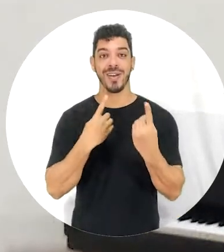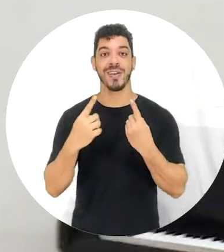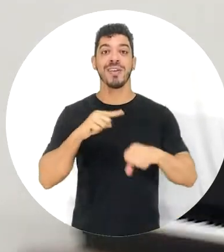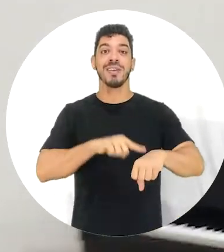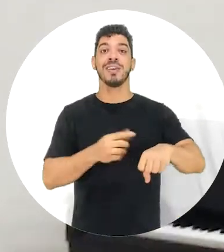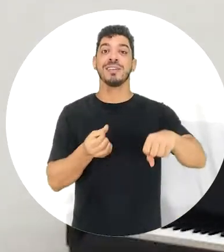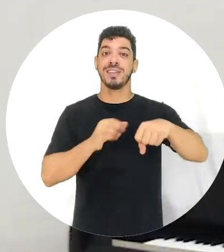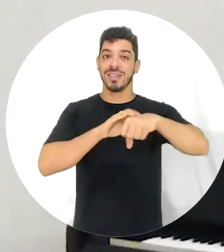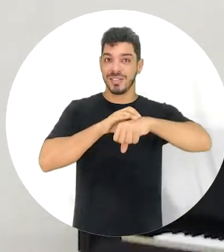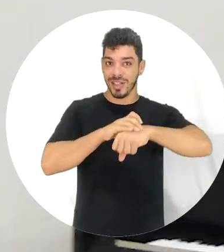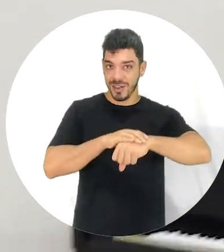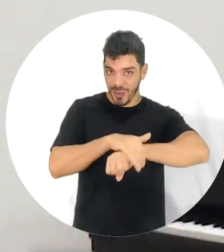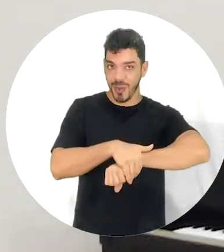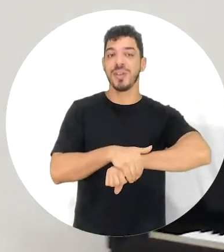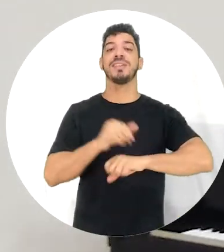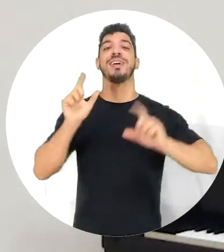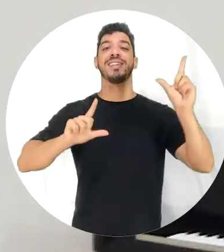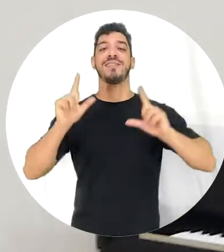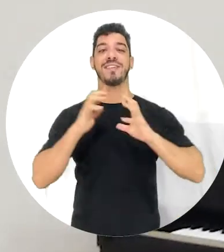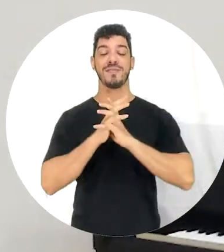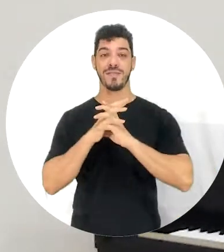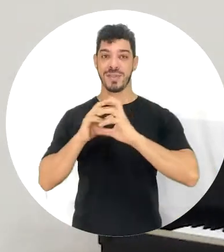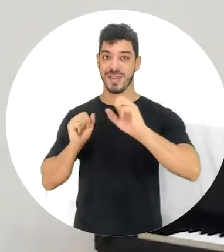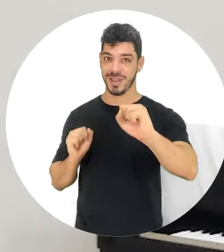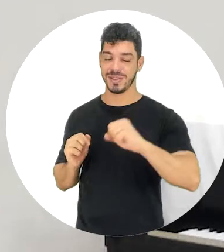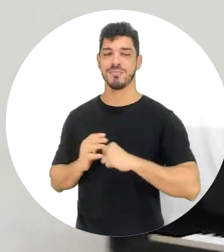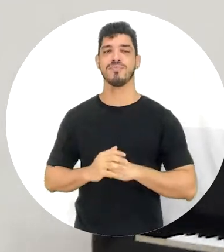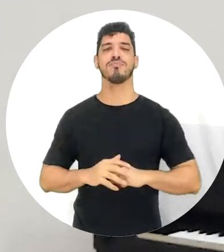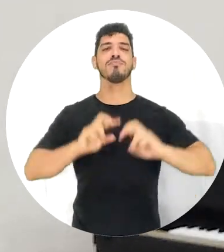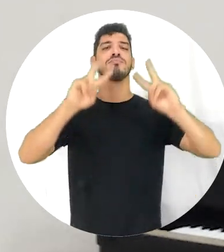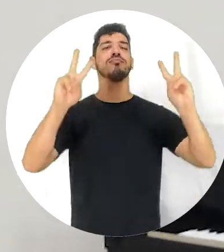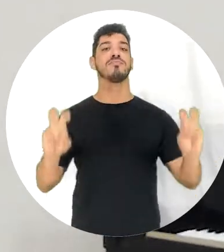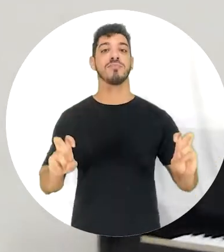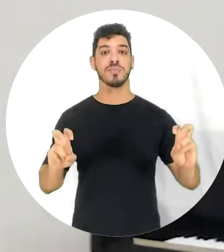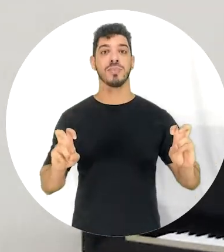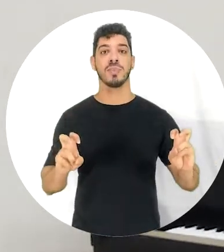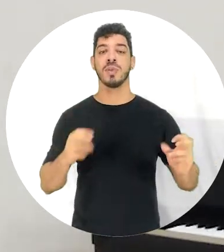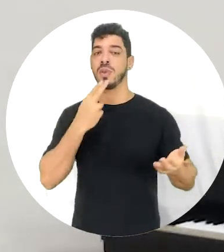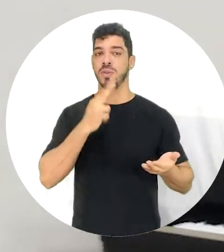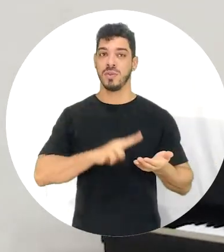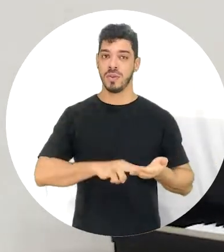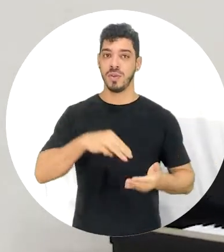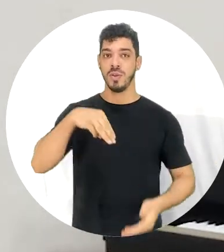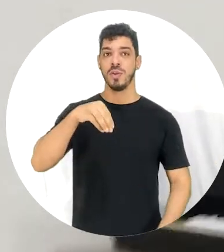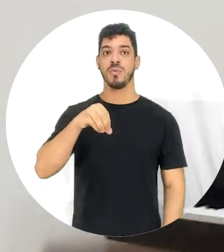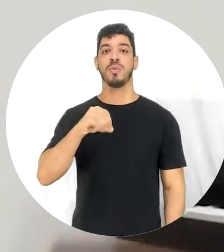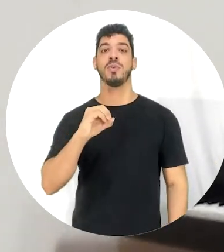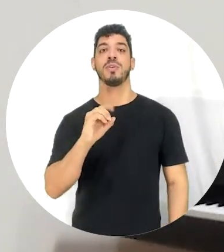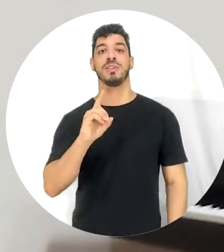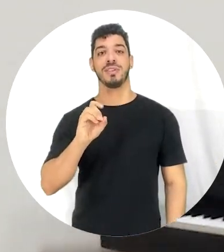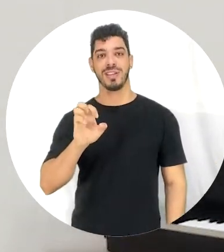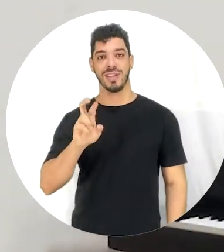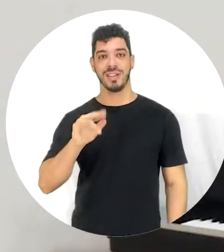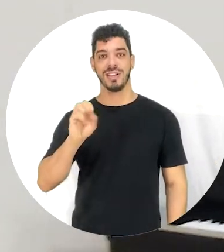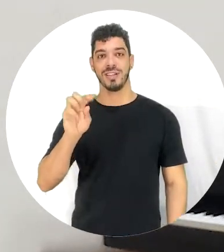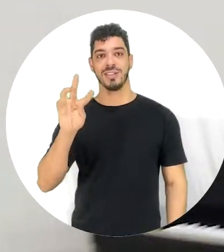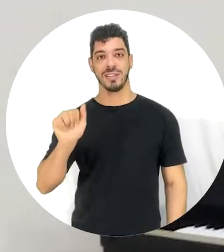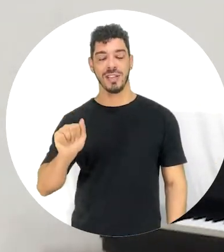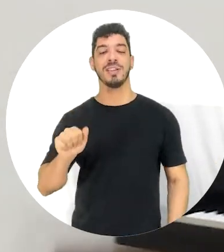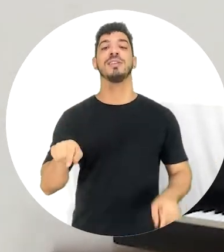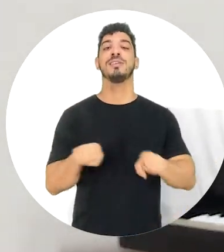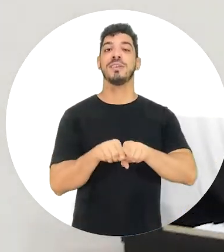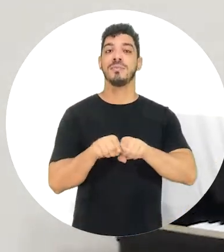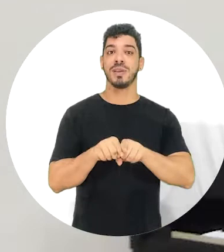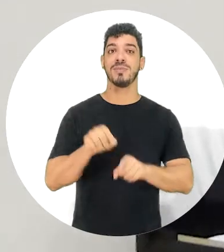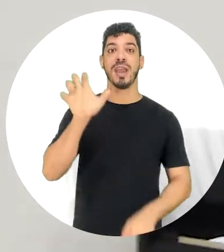6 da noite, na TV Funesc. O tema, correspondência modernista e regionalista de Luiz